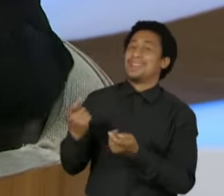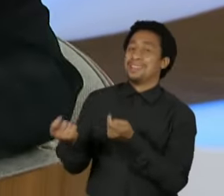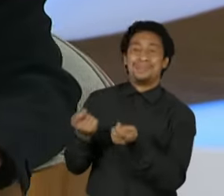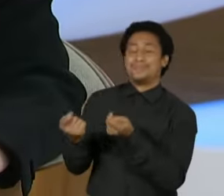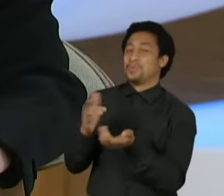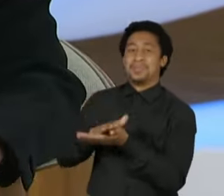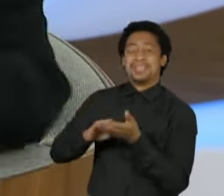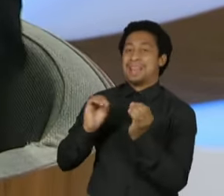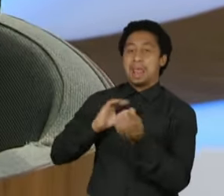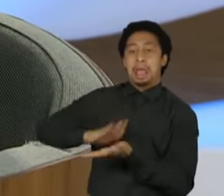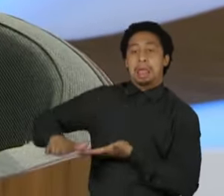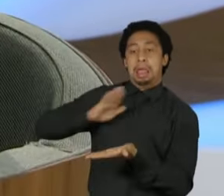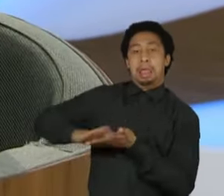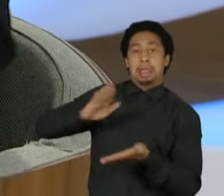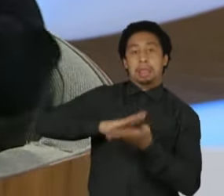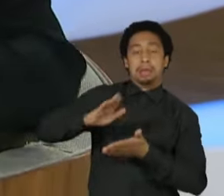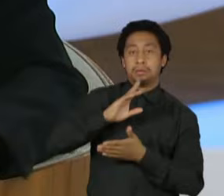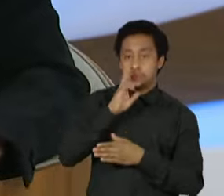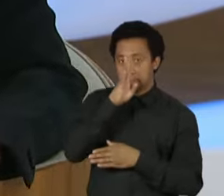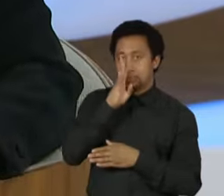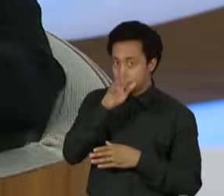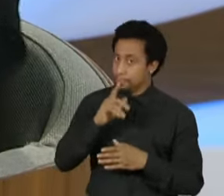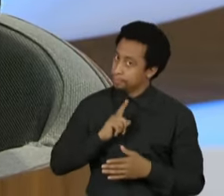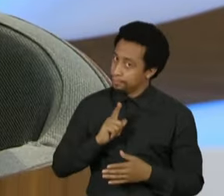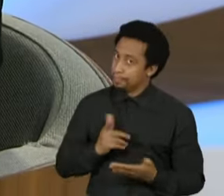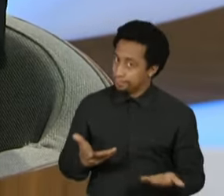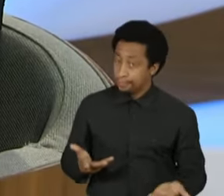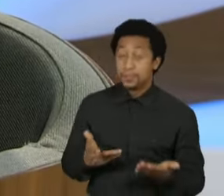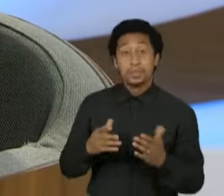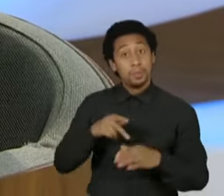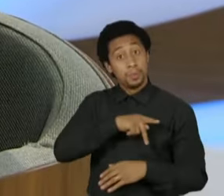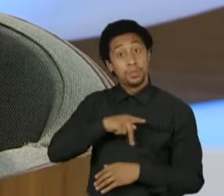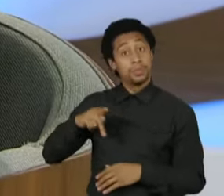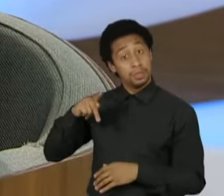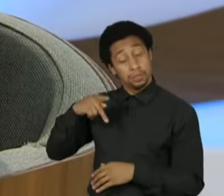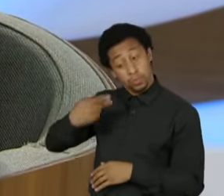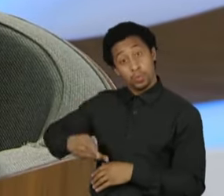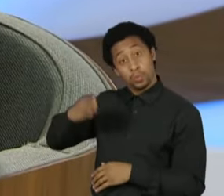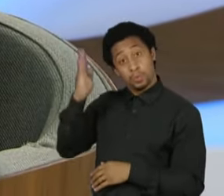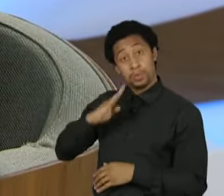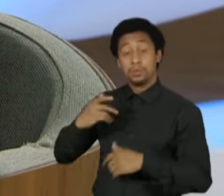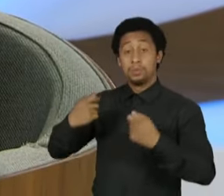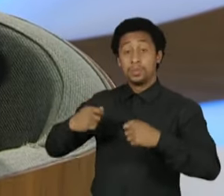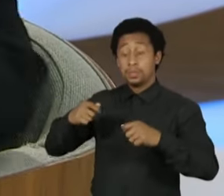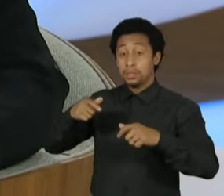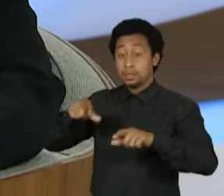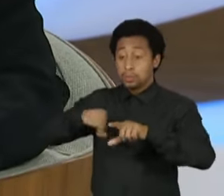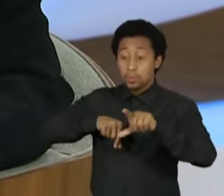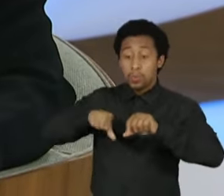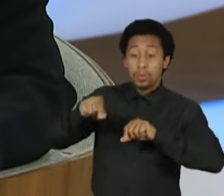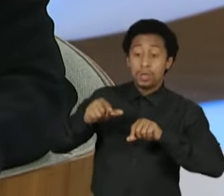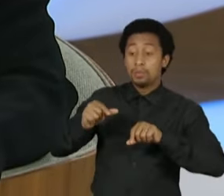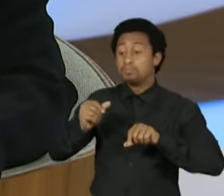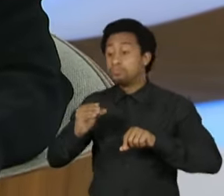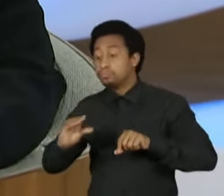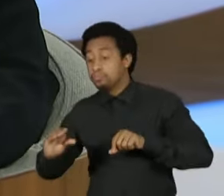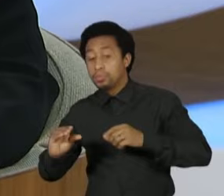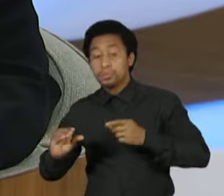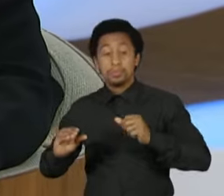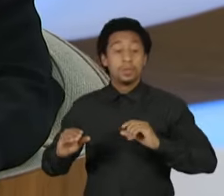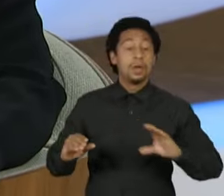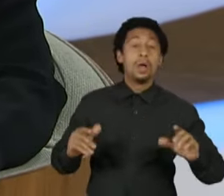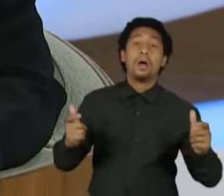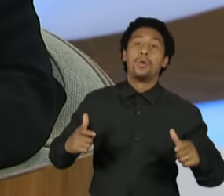público tenha que fazer escolhas. O presidente da república tem que fazer escolhas. Ou seja, ele vai colocar o dinheiro onde realmente precisa e não vai fazer graça